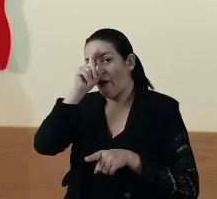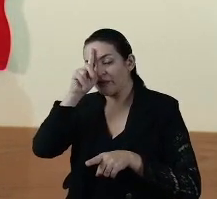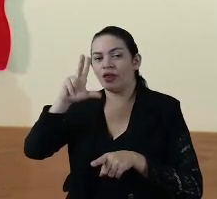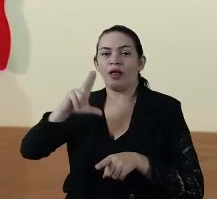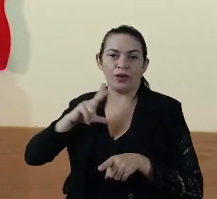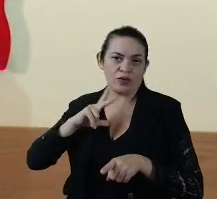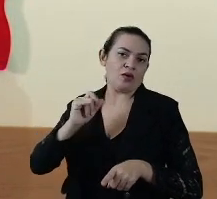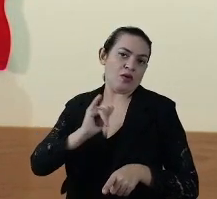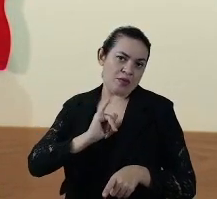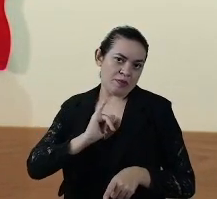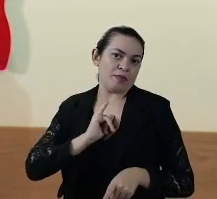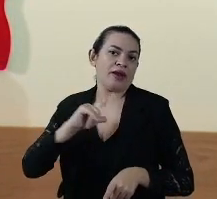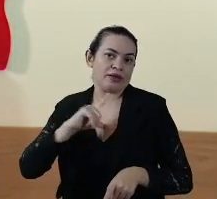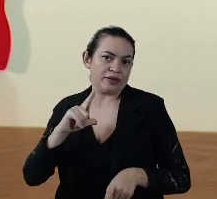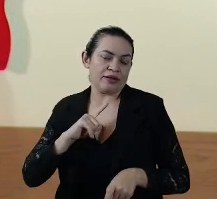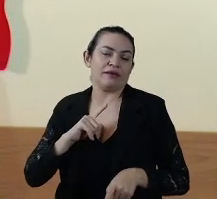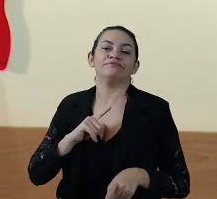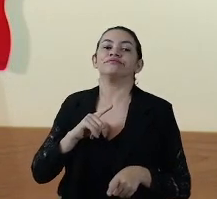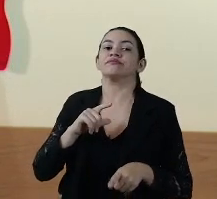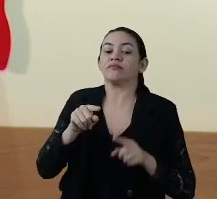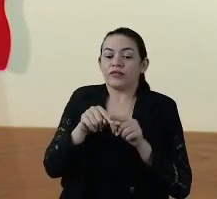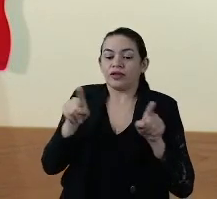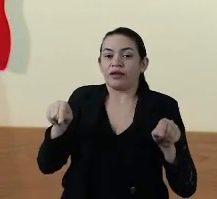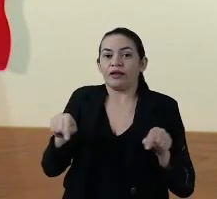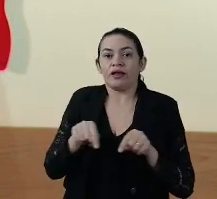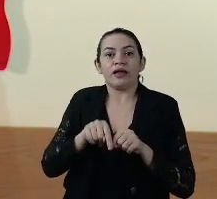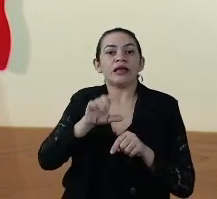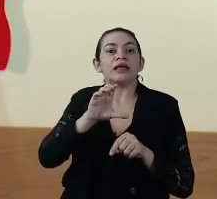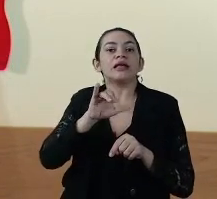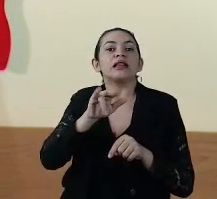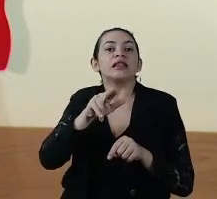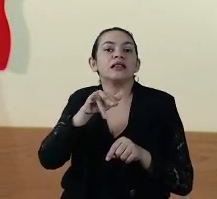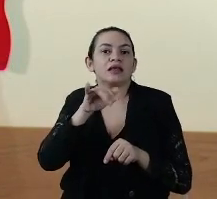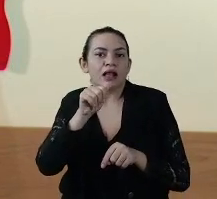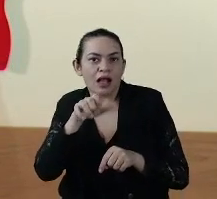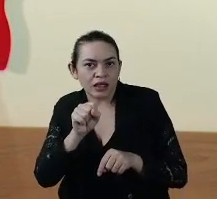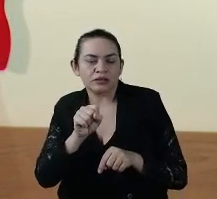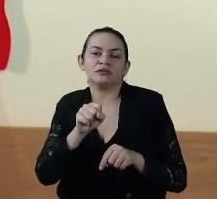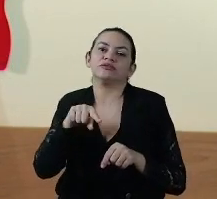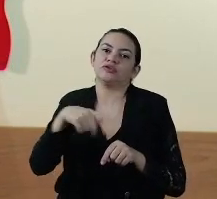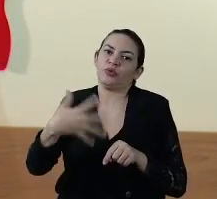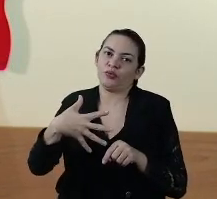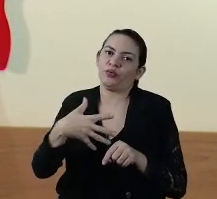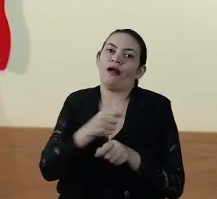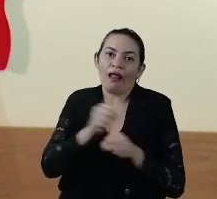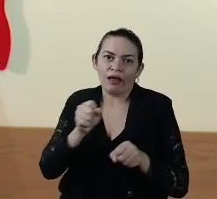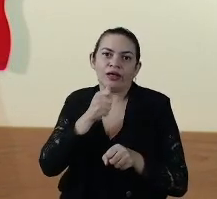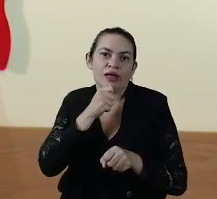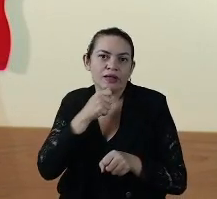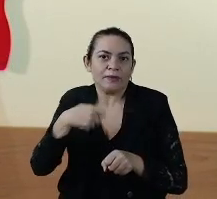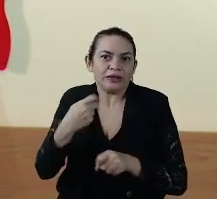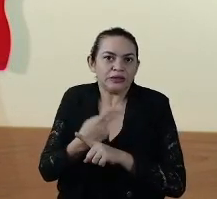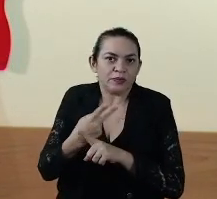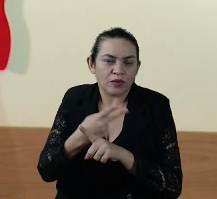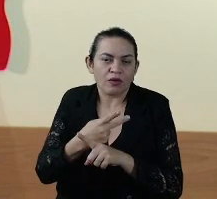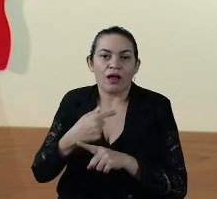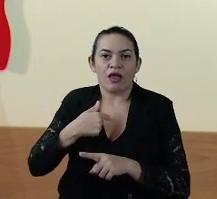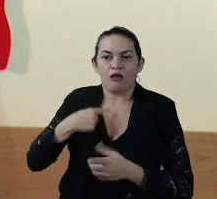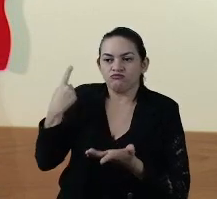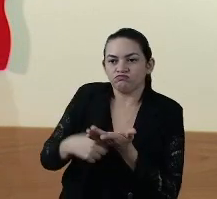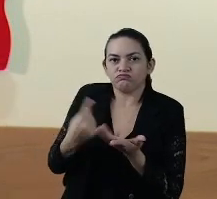com uma pressão grande, eu intensifiquei parcerias na cidade, foi aberto um